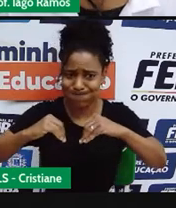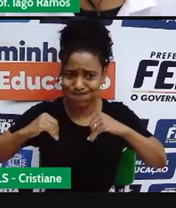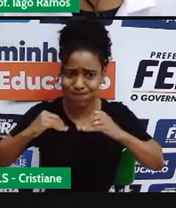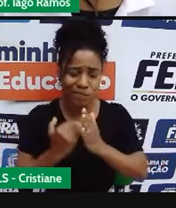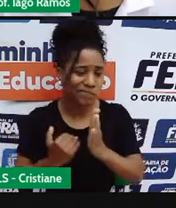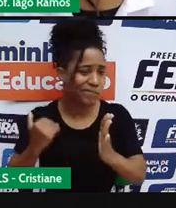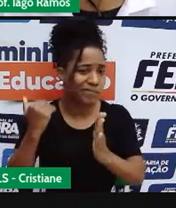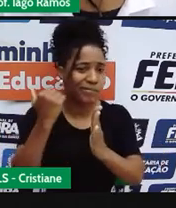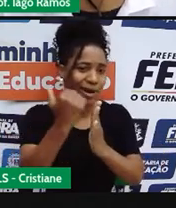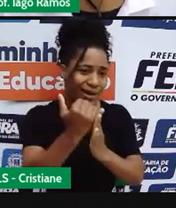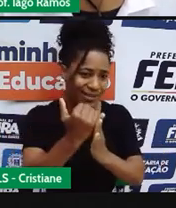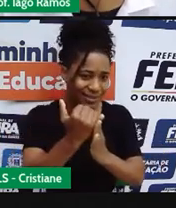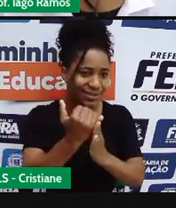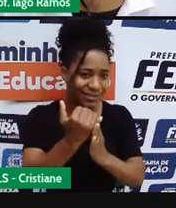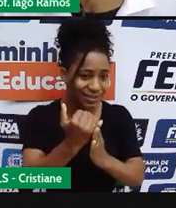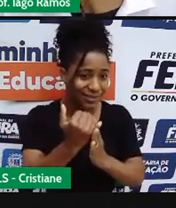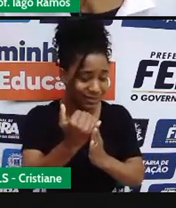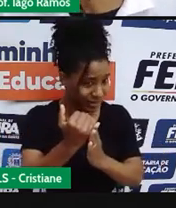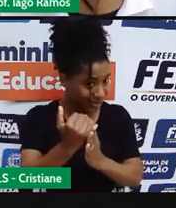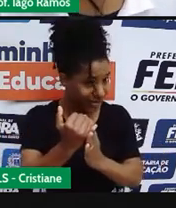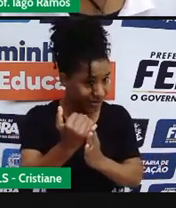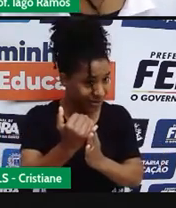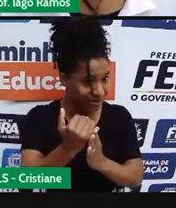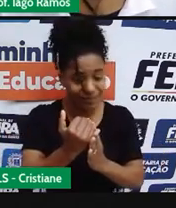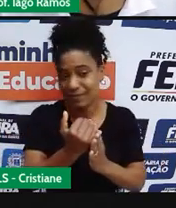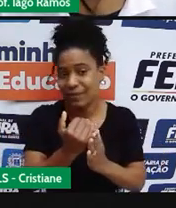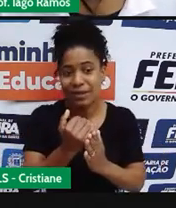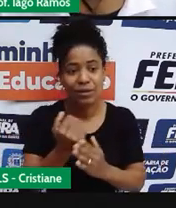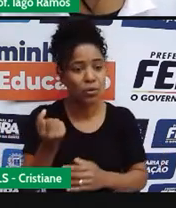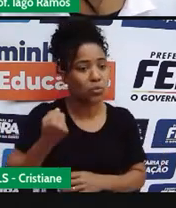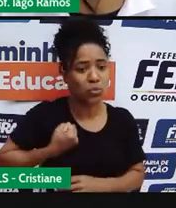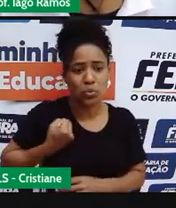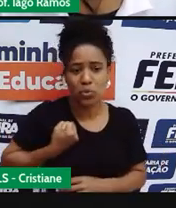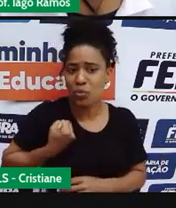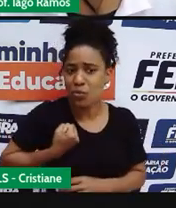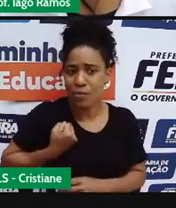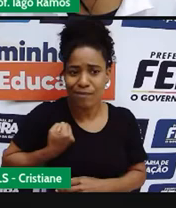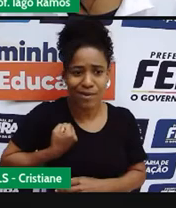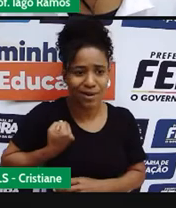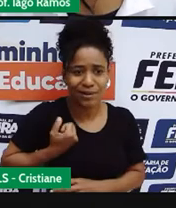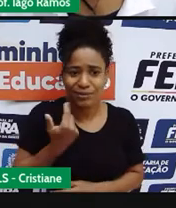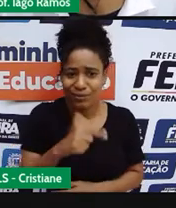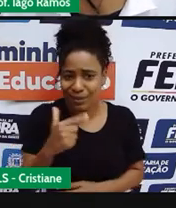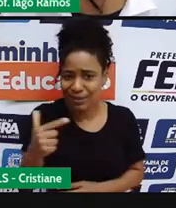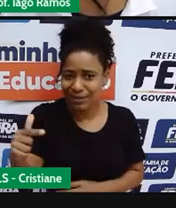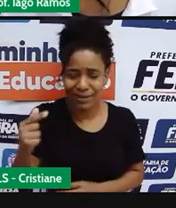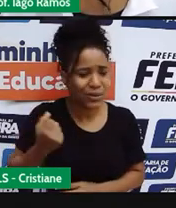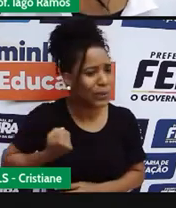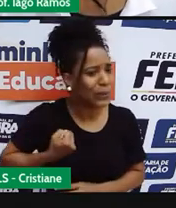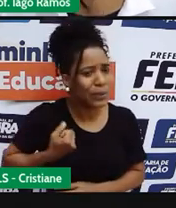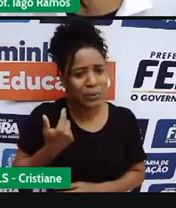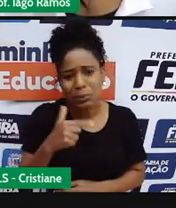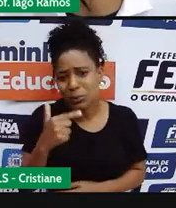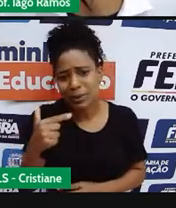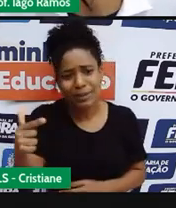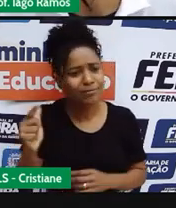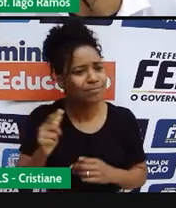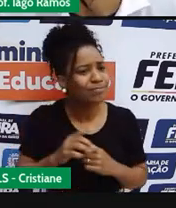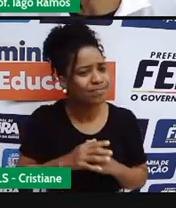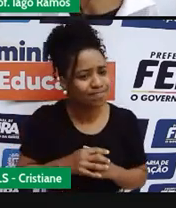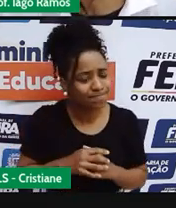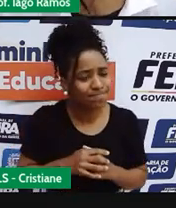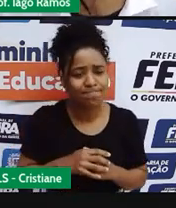Veja que nessa situação não tem valores numéricos. Não apareceu número ali. Cadê os números ali?